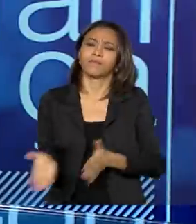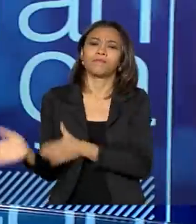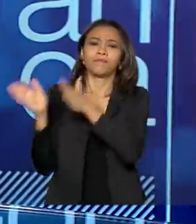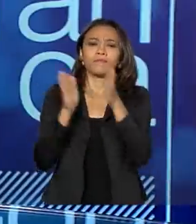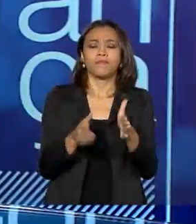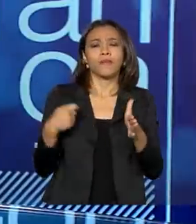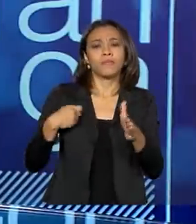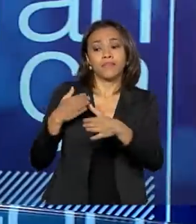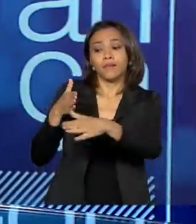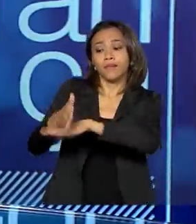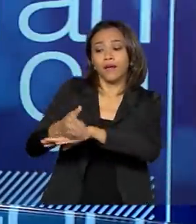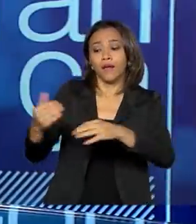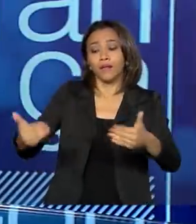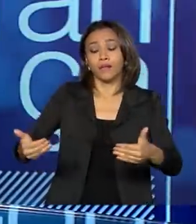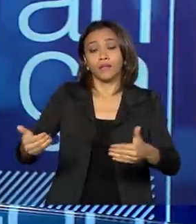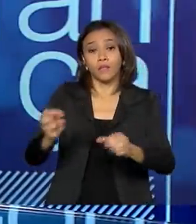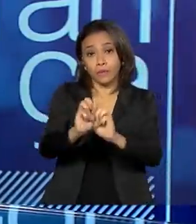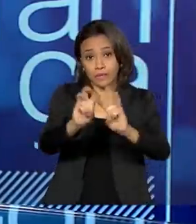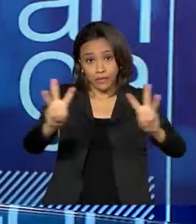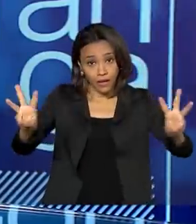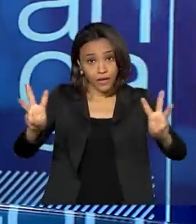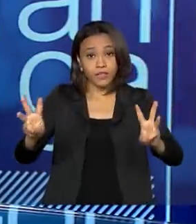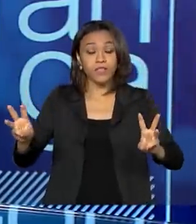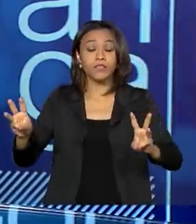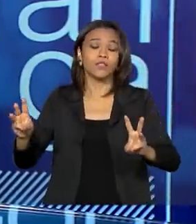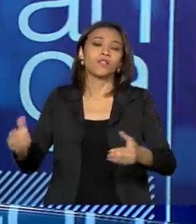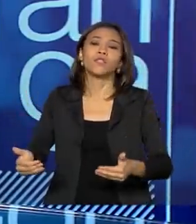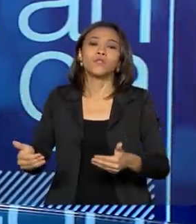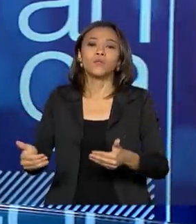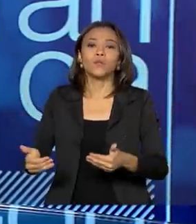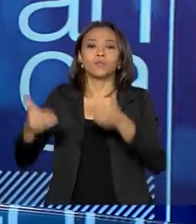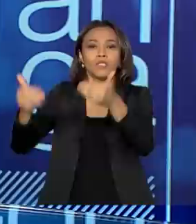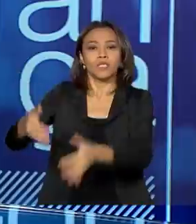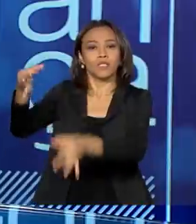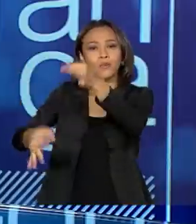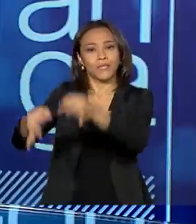Ministério da Justiça, nós temos lá na aba Minha Proteção,